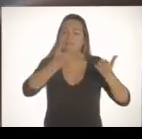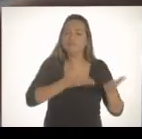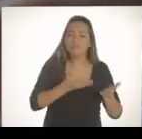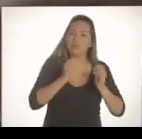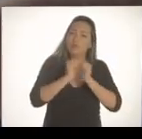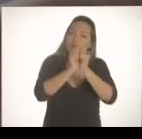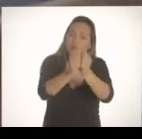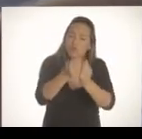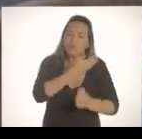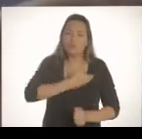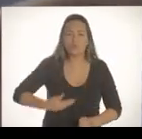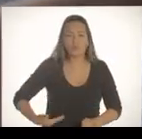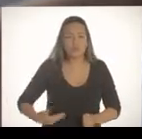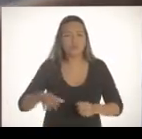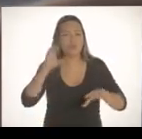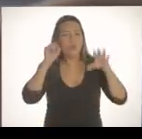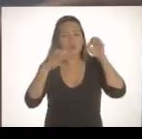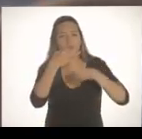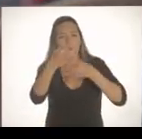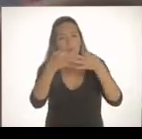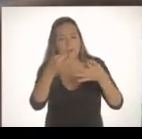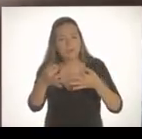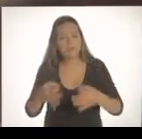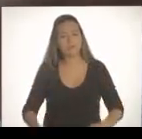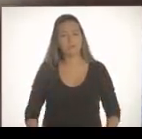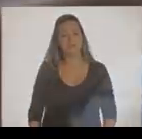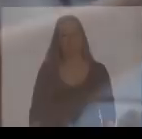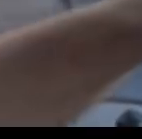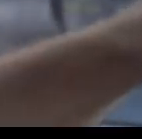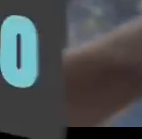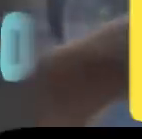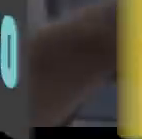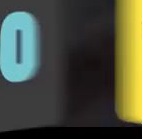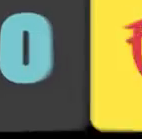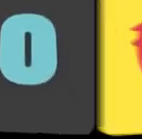ser feita, mas principalmente chamar essa pessoa para governar junto com a gente.